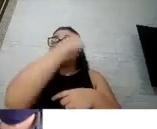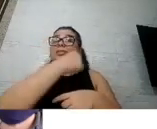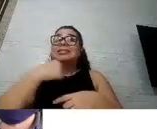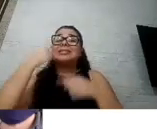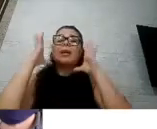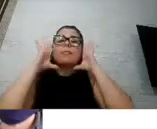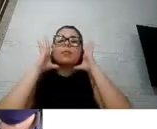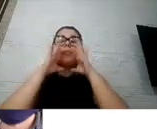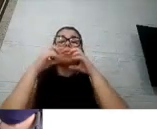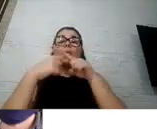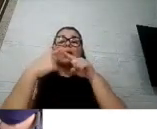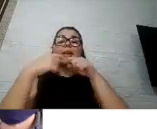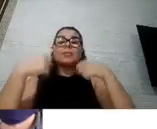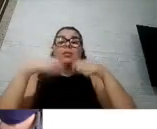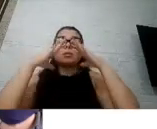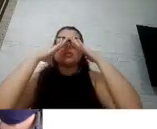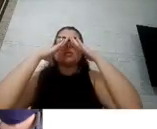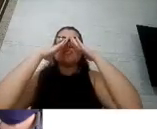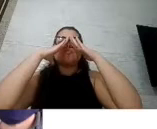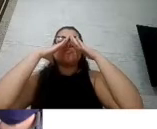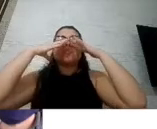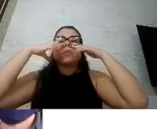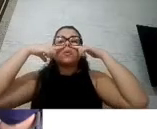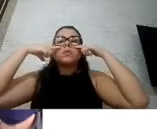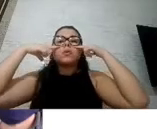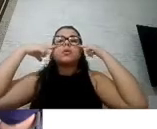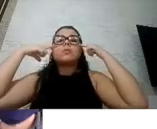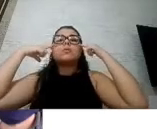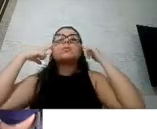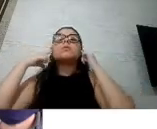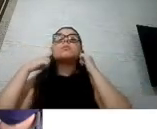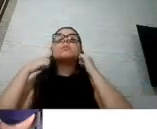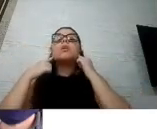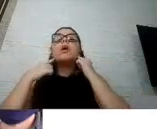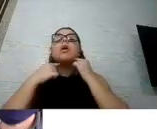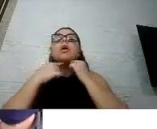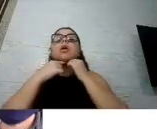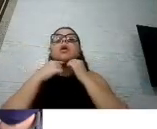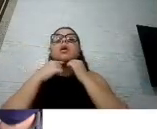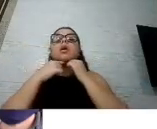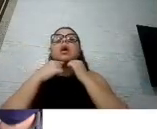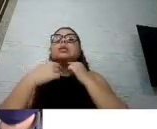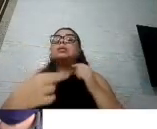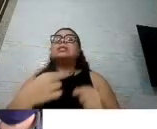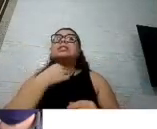nariz, cobrir boca e ficar aqui embaixo do queixo, senão não adianta, vai escapar